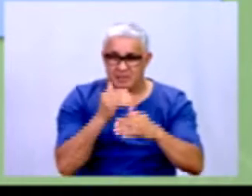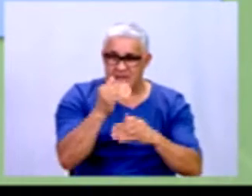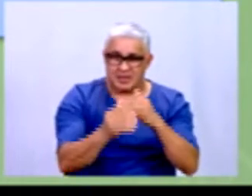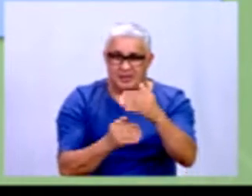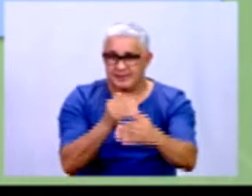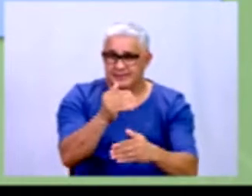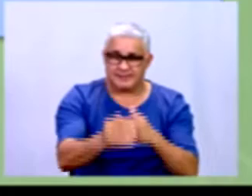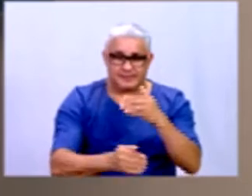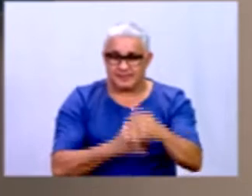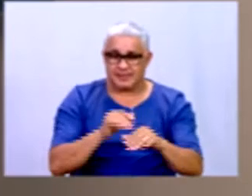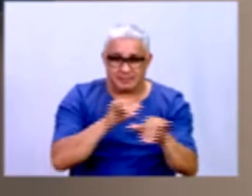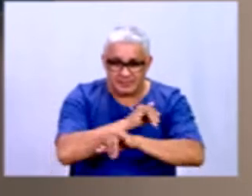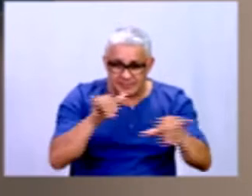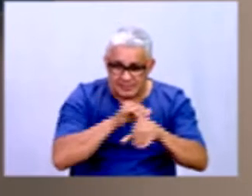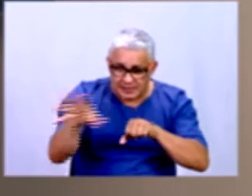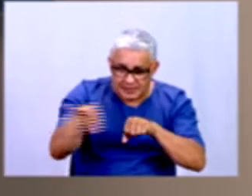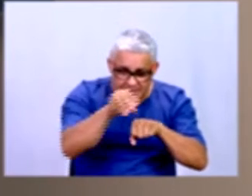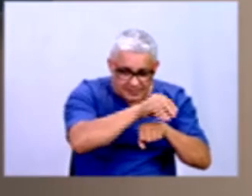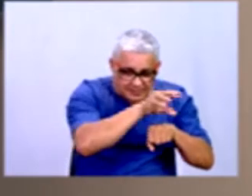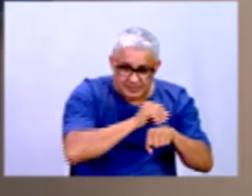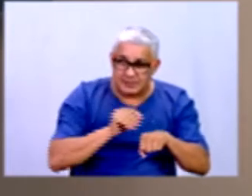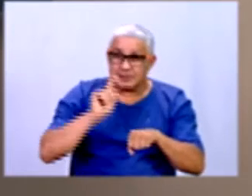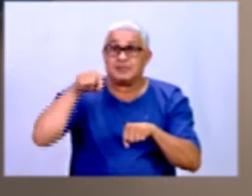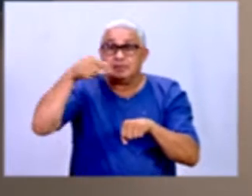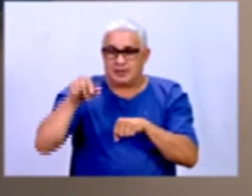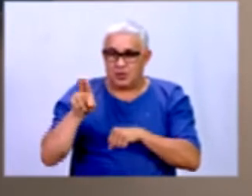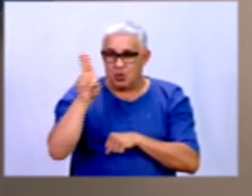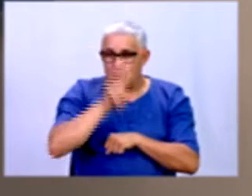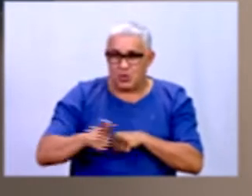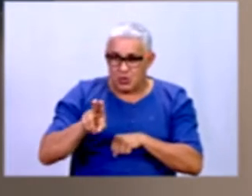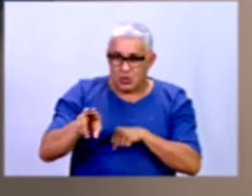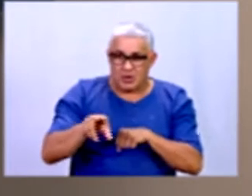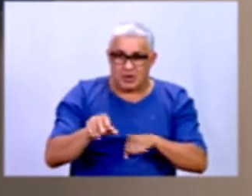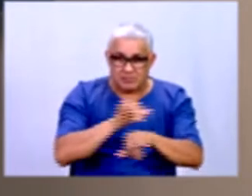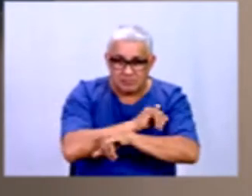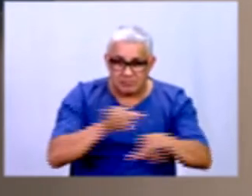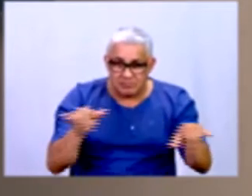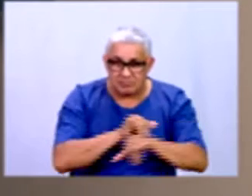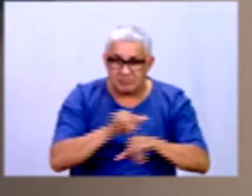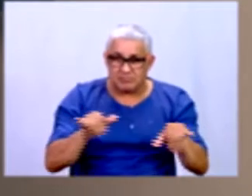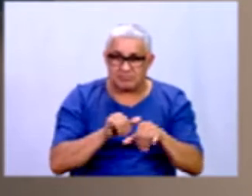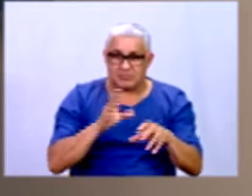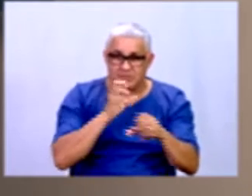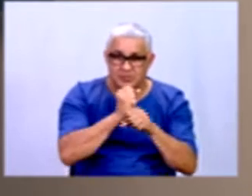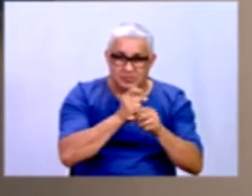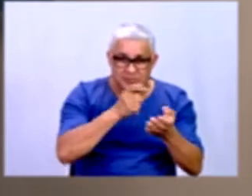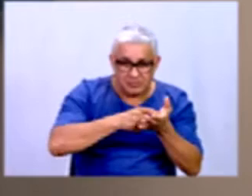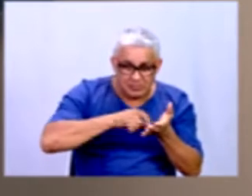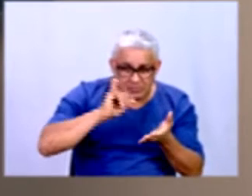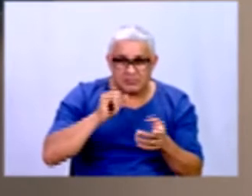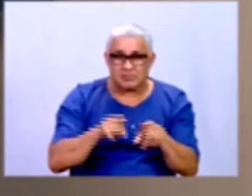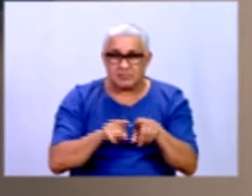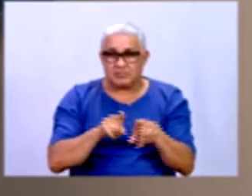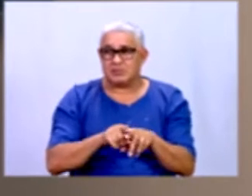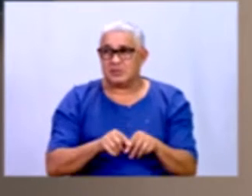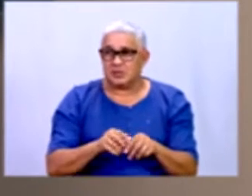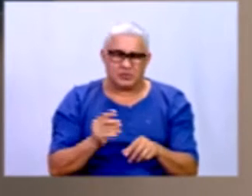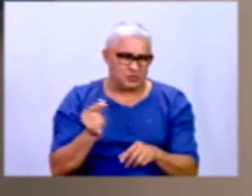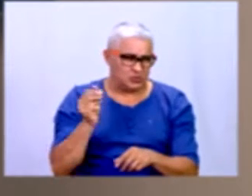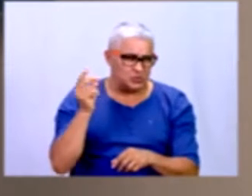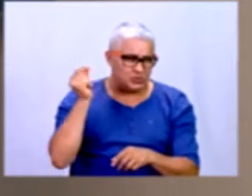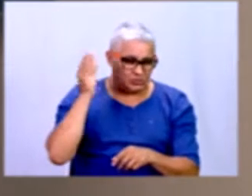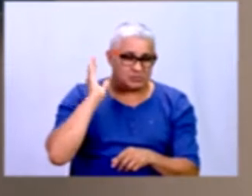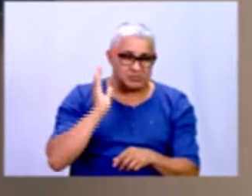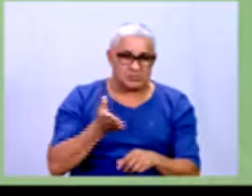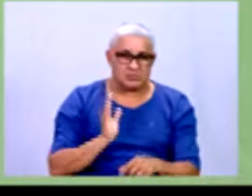para... Essas informações, elas foram usadas depois para a coleta de impostos, né? Há muito tempo isso